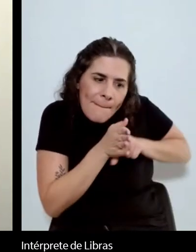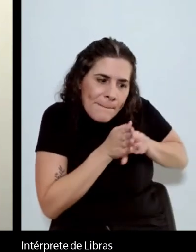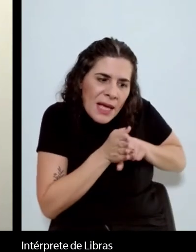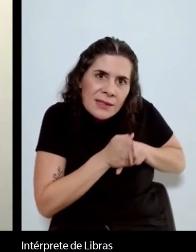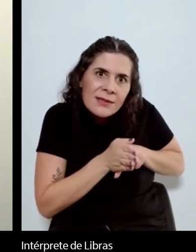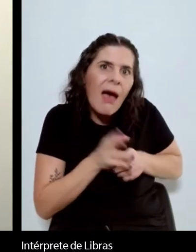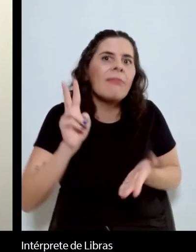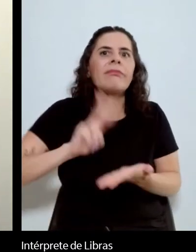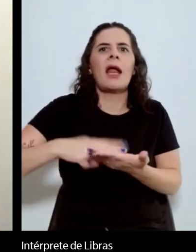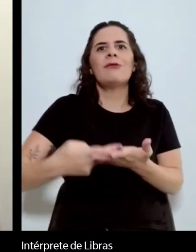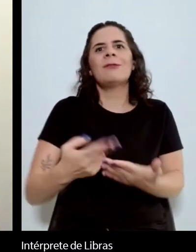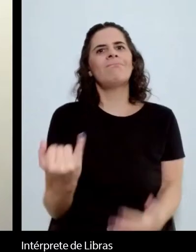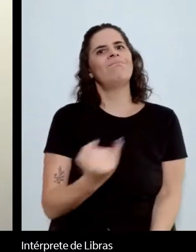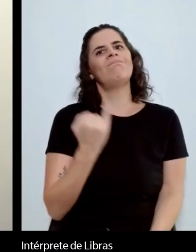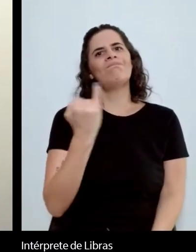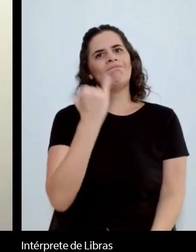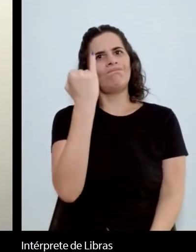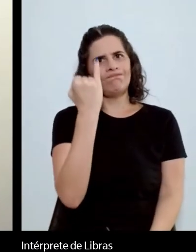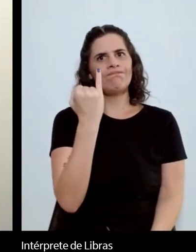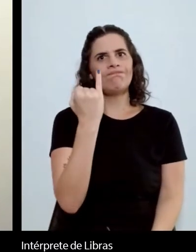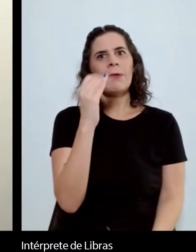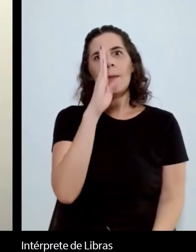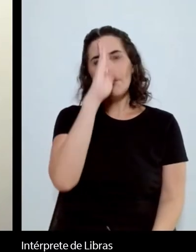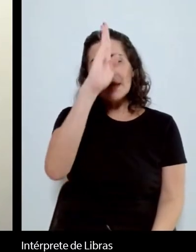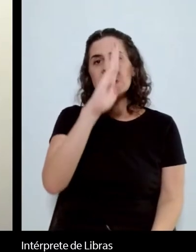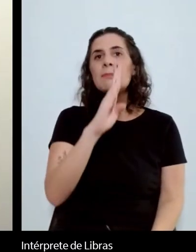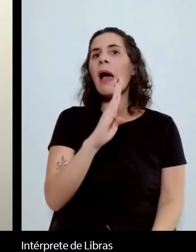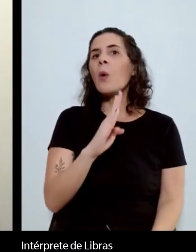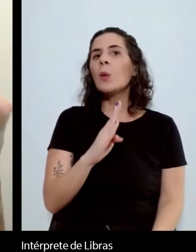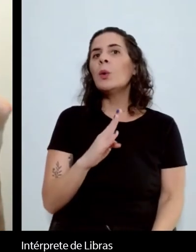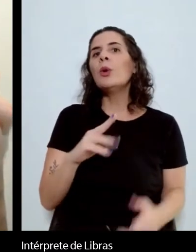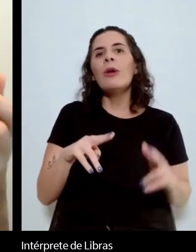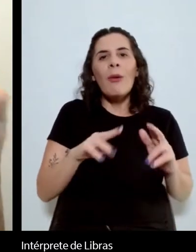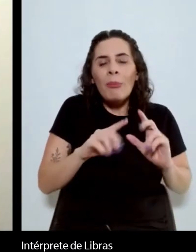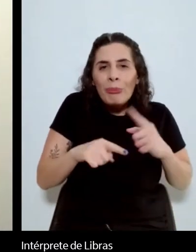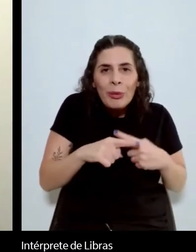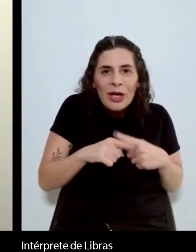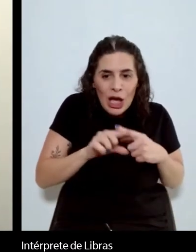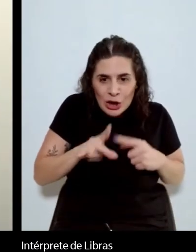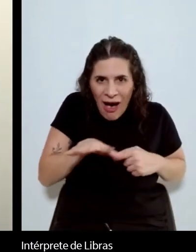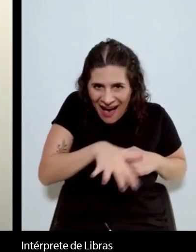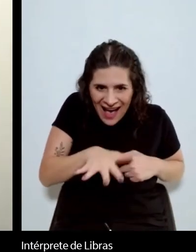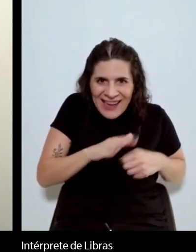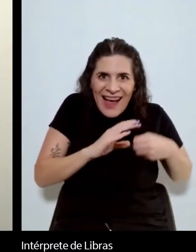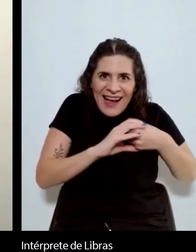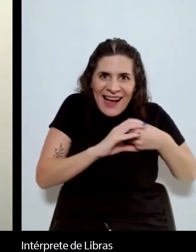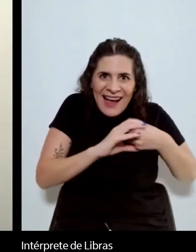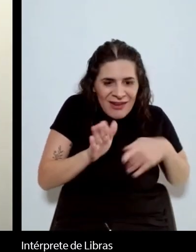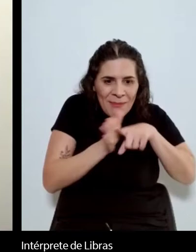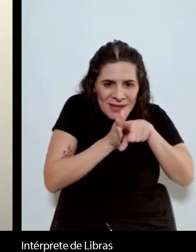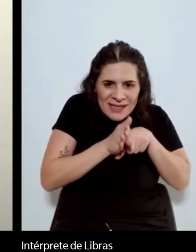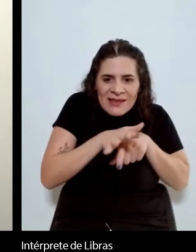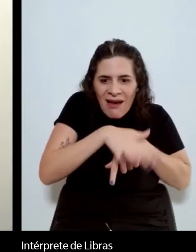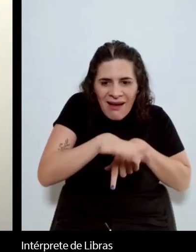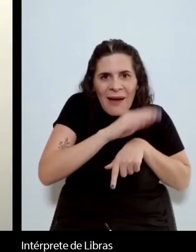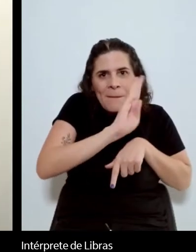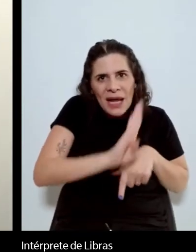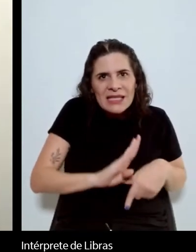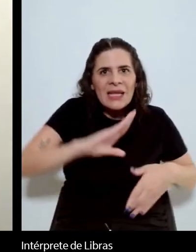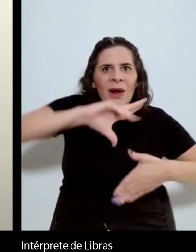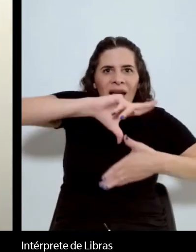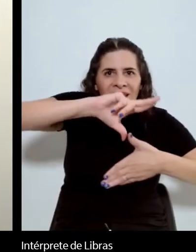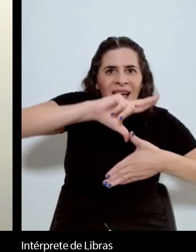sobretudo e principalmente além dos círculos brasilianistas e latino